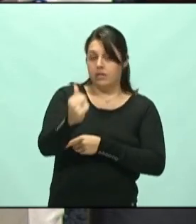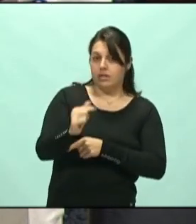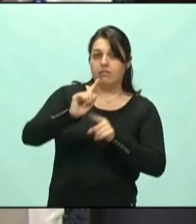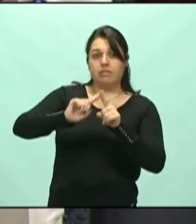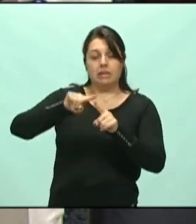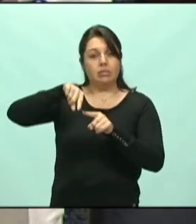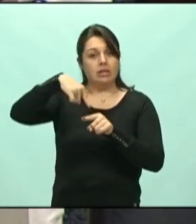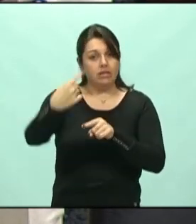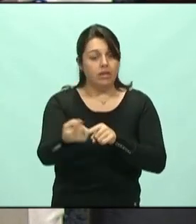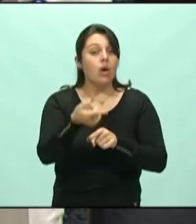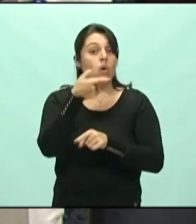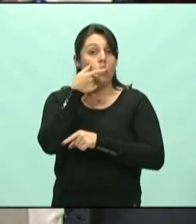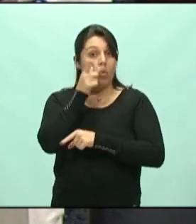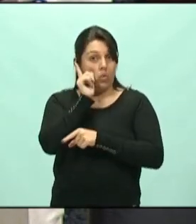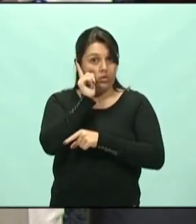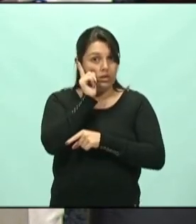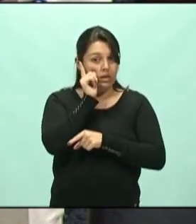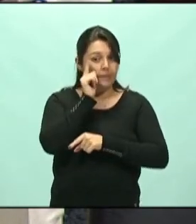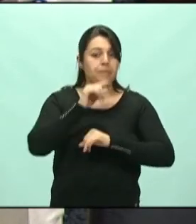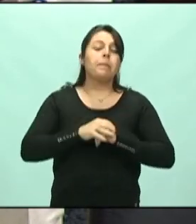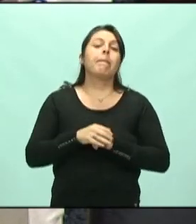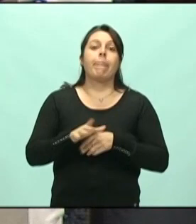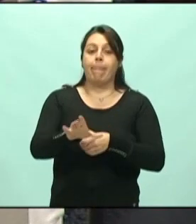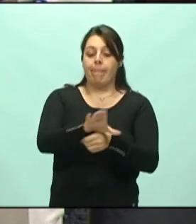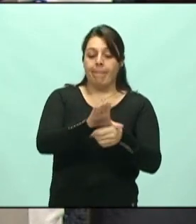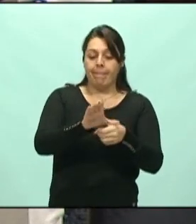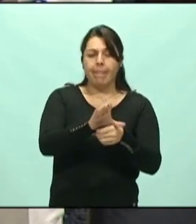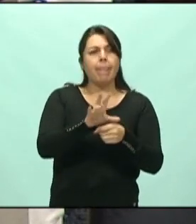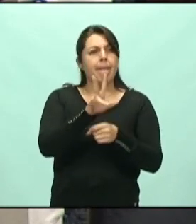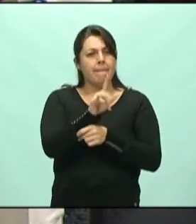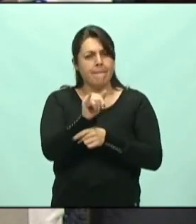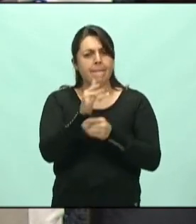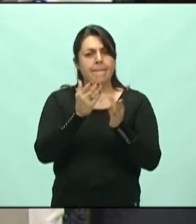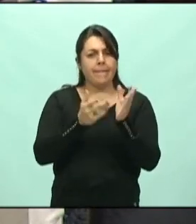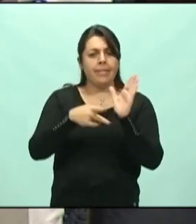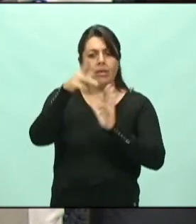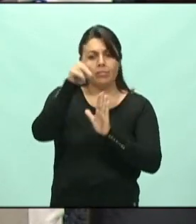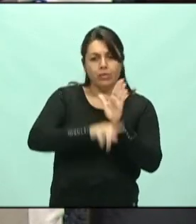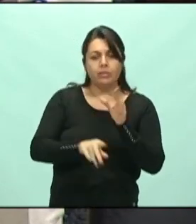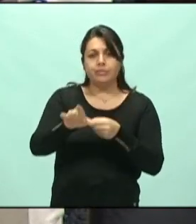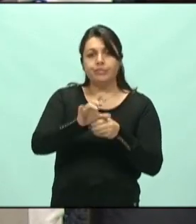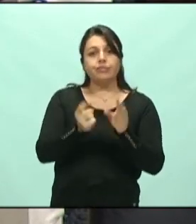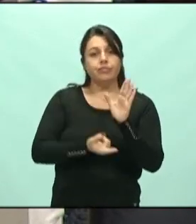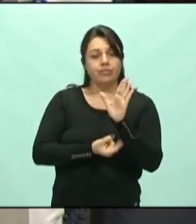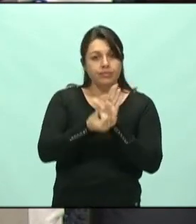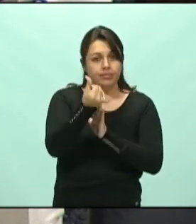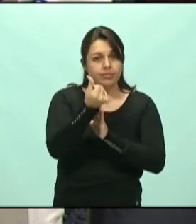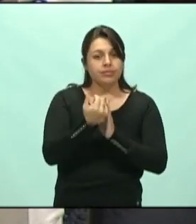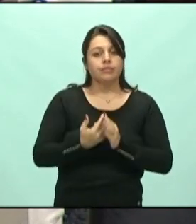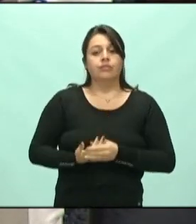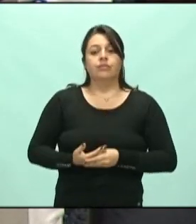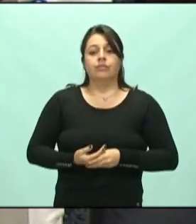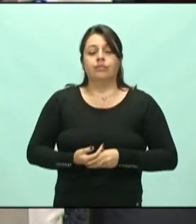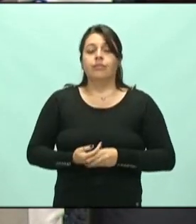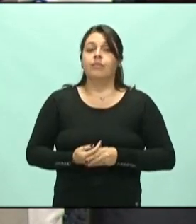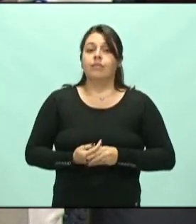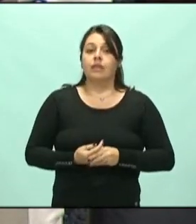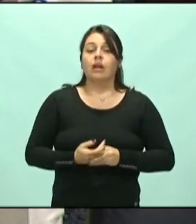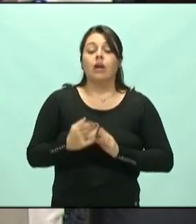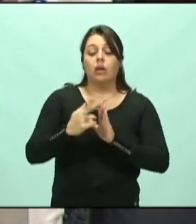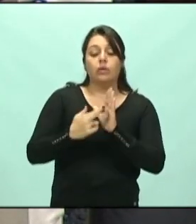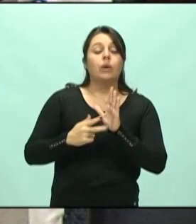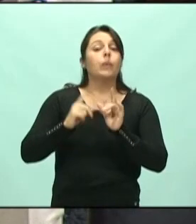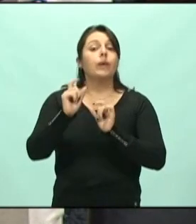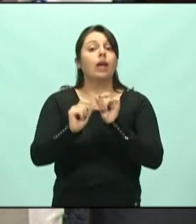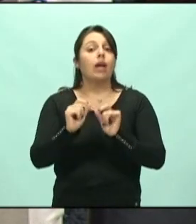semana que vem. Ontem passou pela comissão, só vai passar esse projeto pela Comissão de Finanças, cujo o relator é o